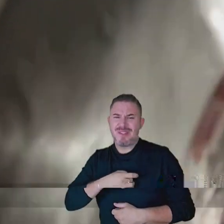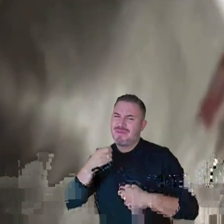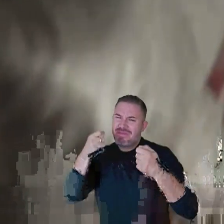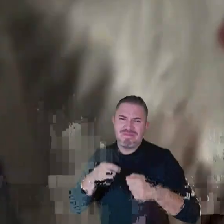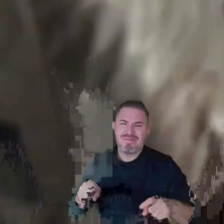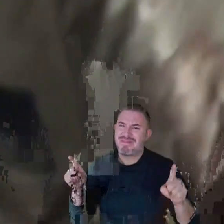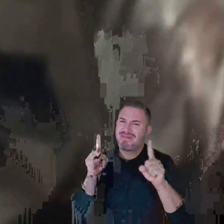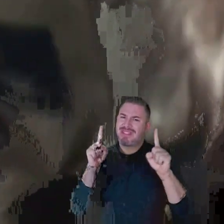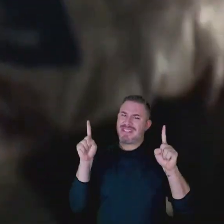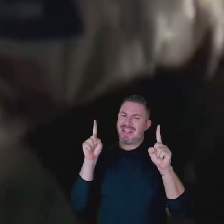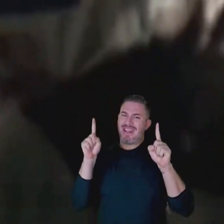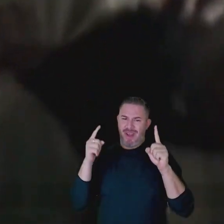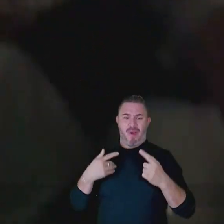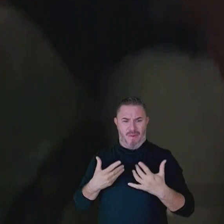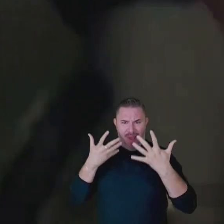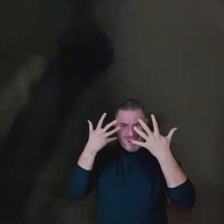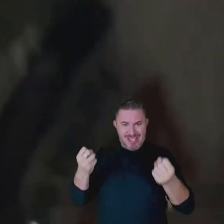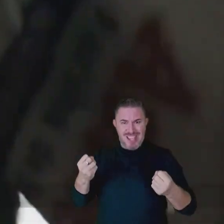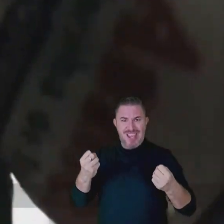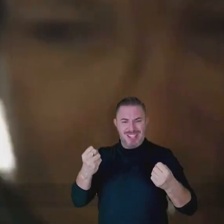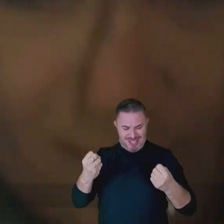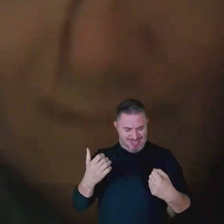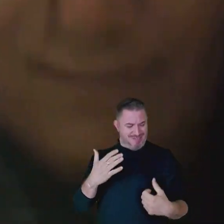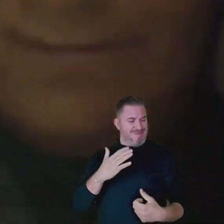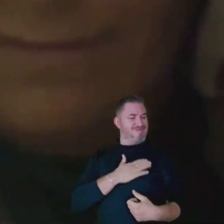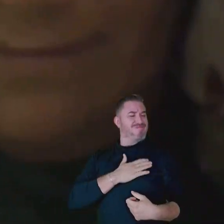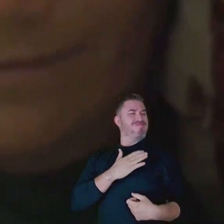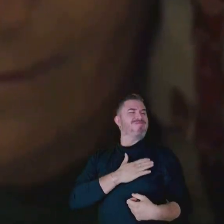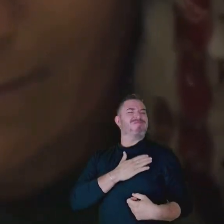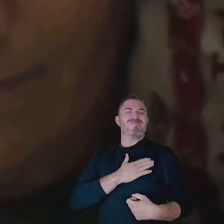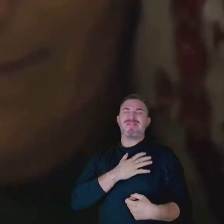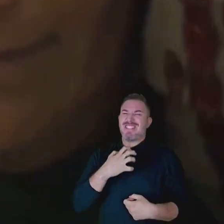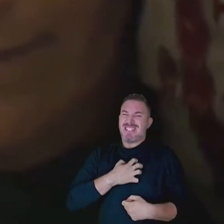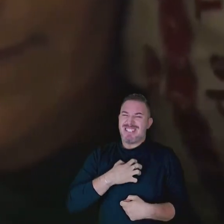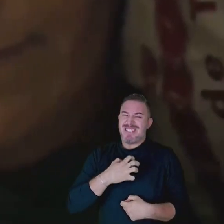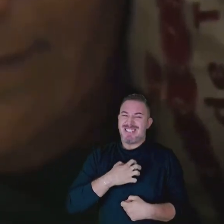medo, deixe ela entrar no seu coração